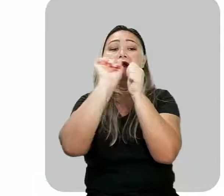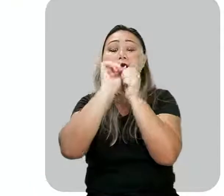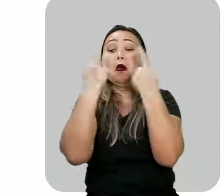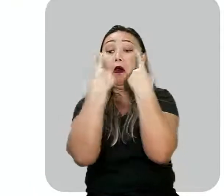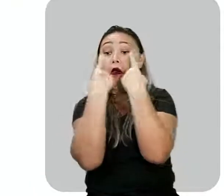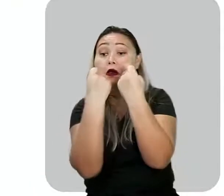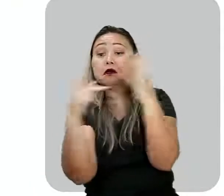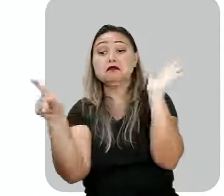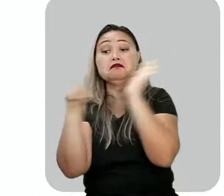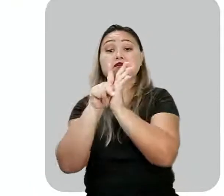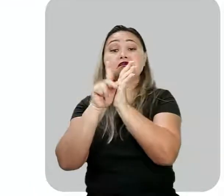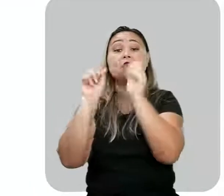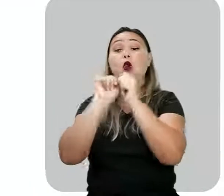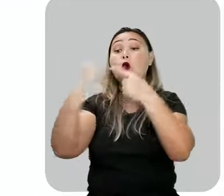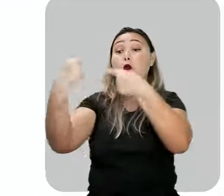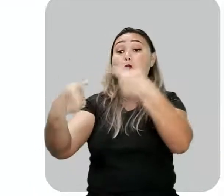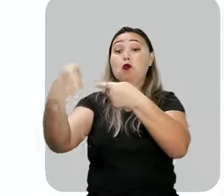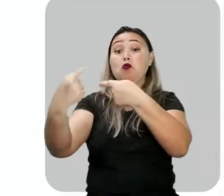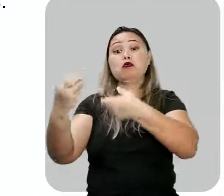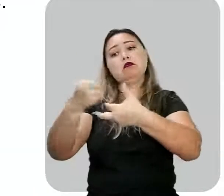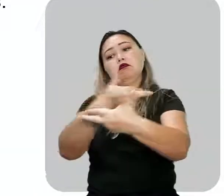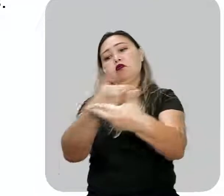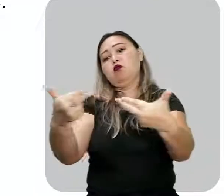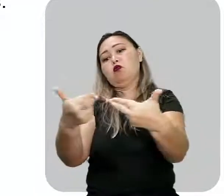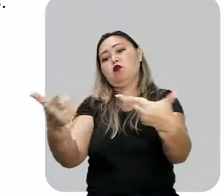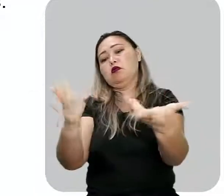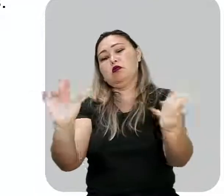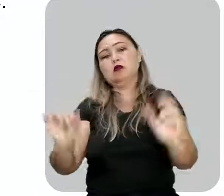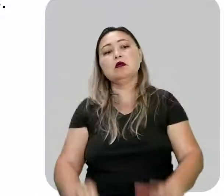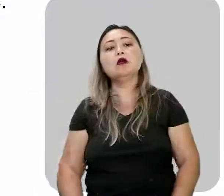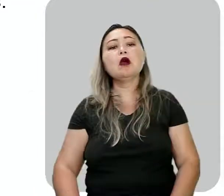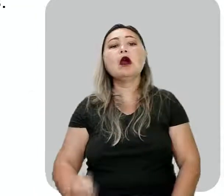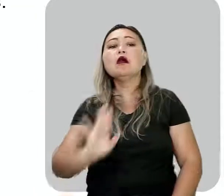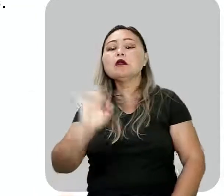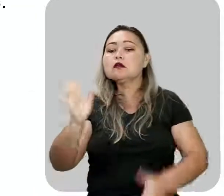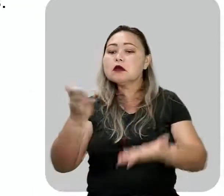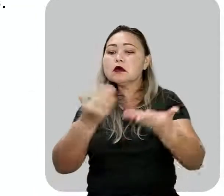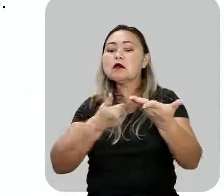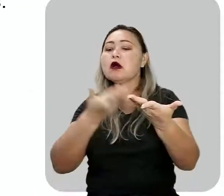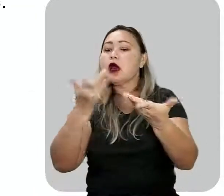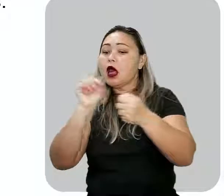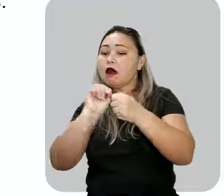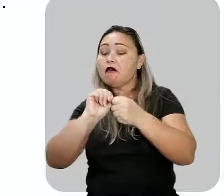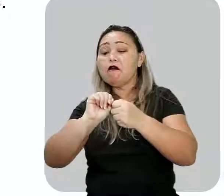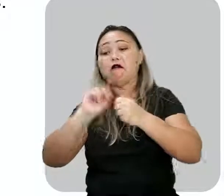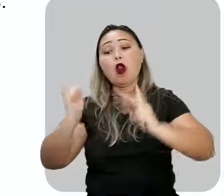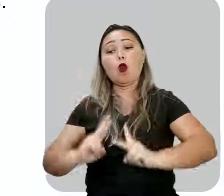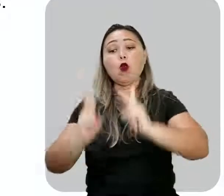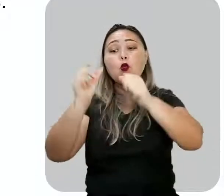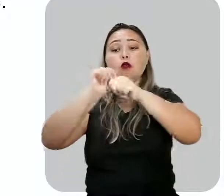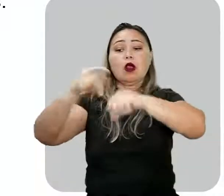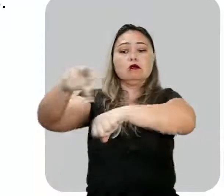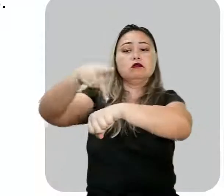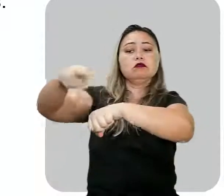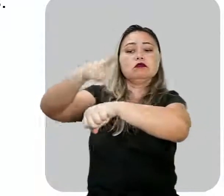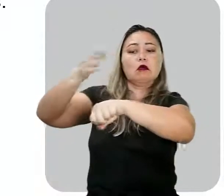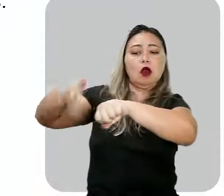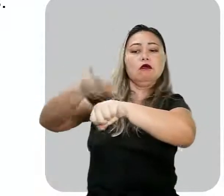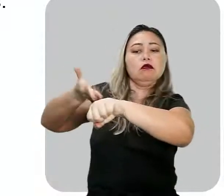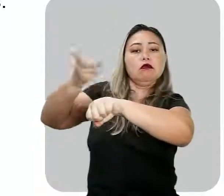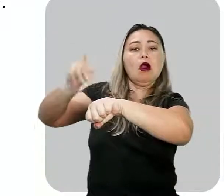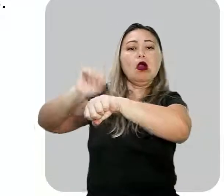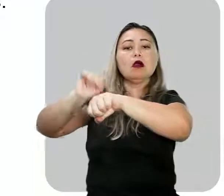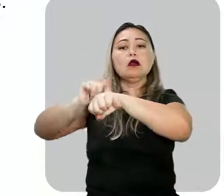pessoais e políticos, dentre outros. Por meio do nacionalismo exacerbado e da